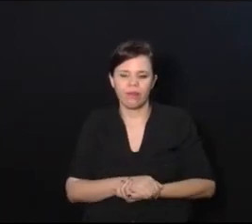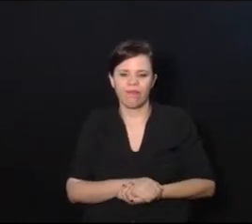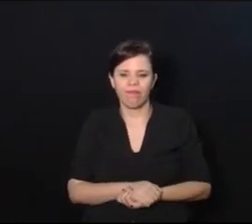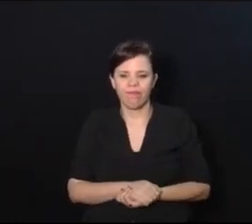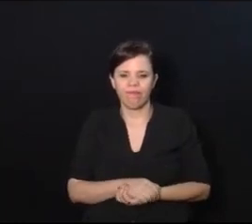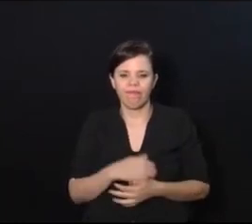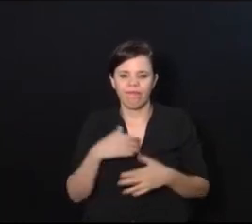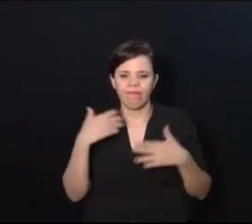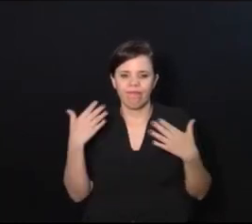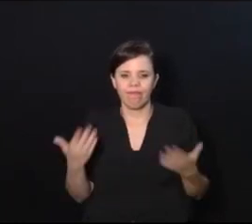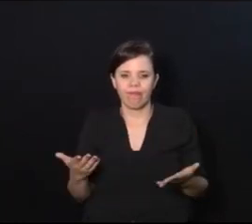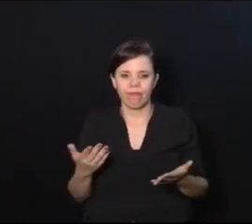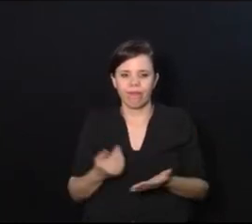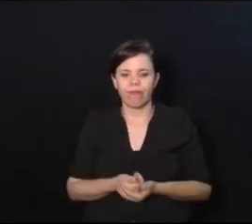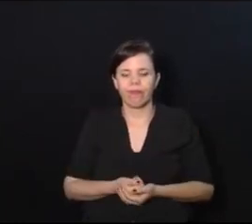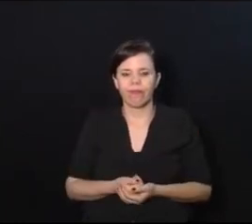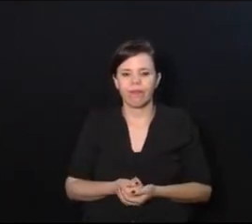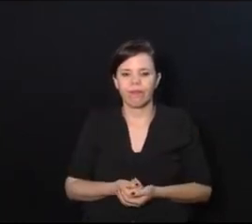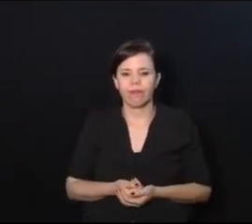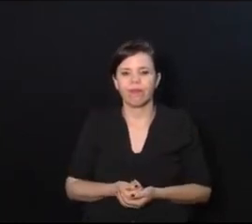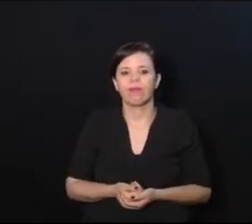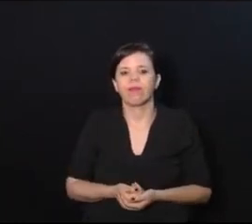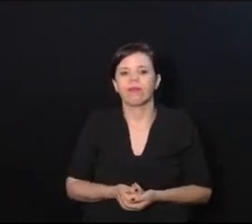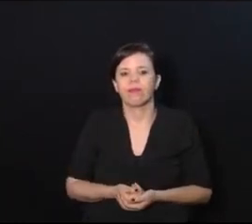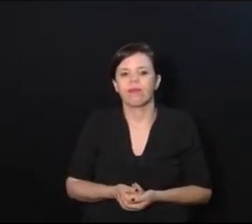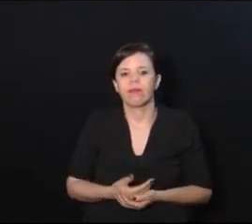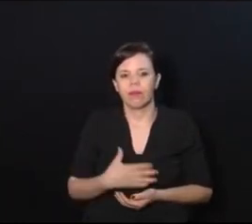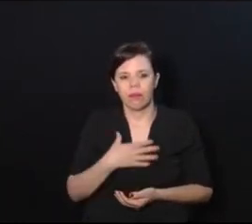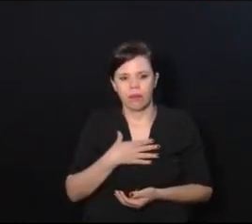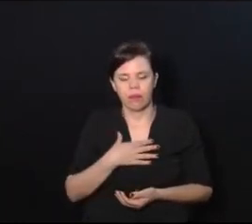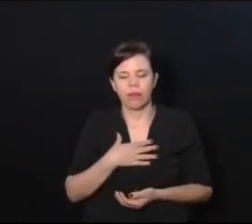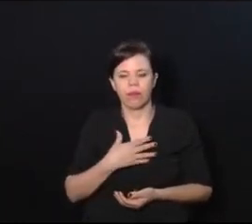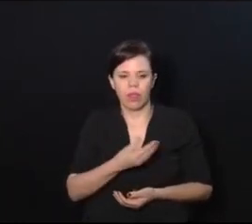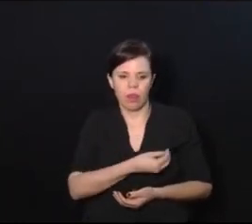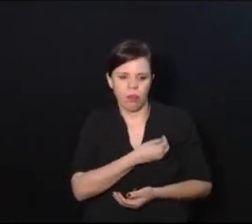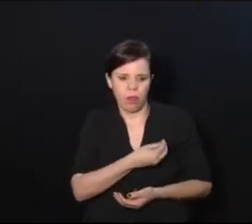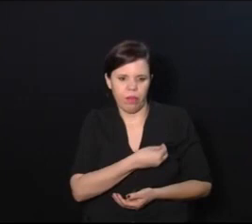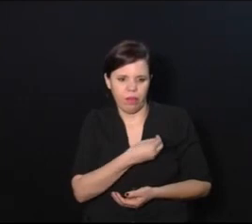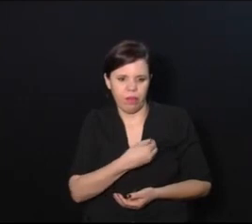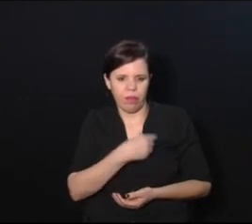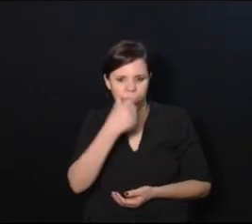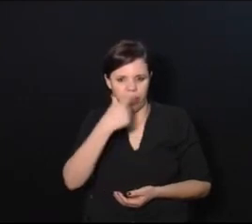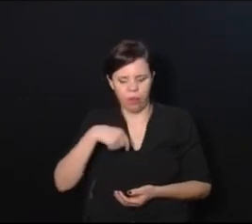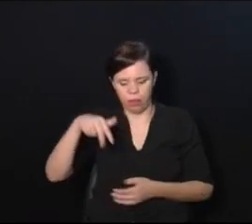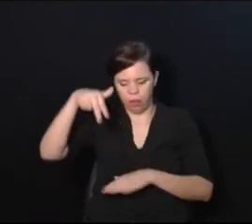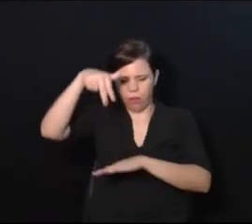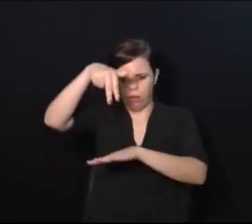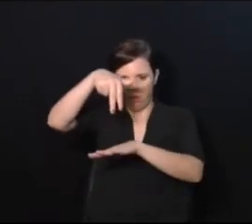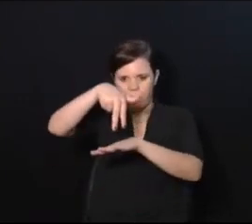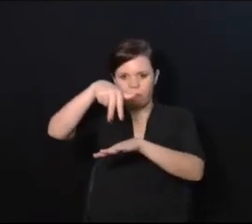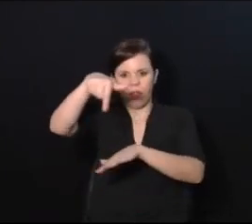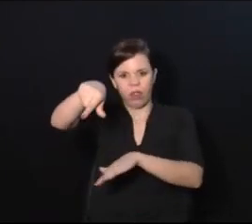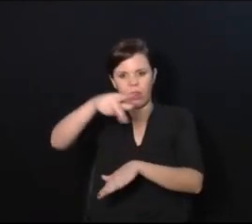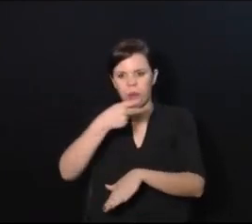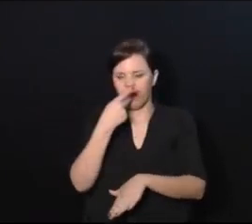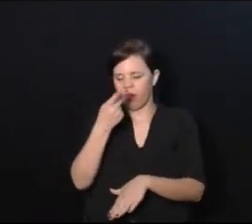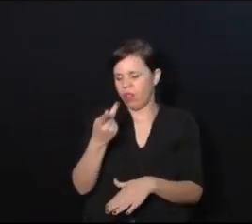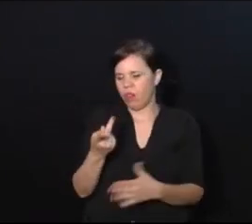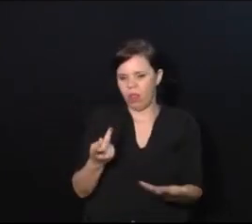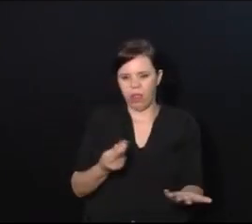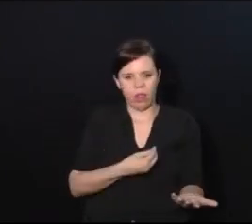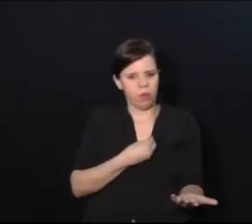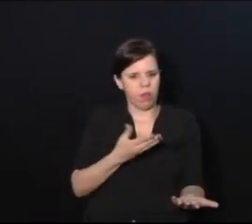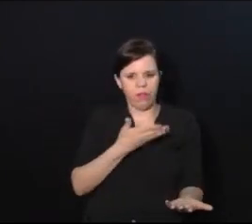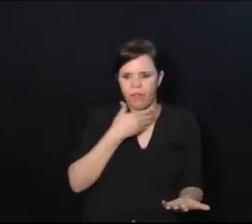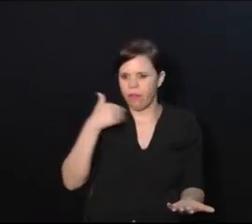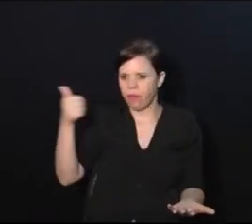Então, é assim, a minha vida, ela, pelo fato de eu estar aqui em cima, hoje falando essas coisas para vocês, ela não é a melhor